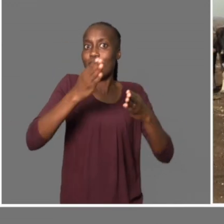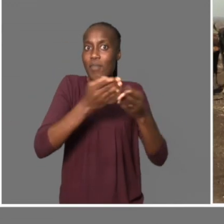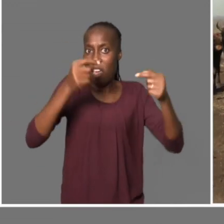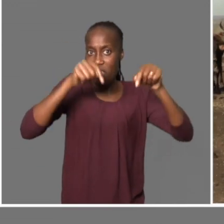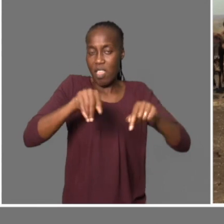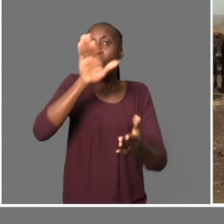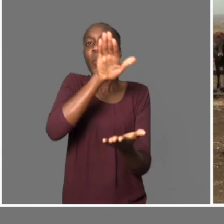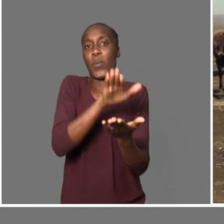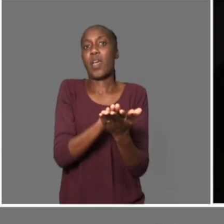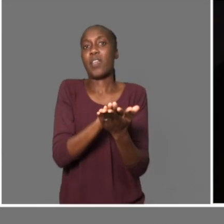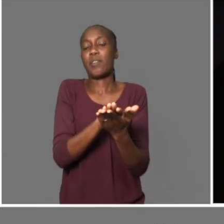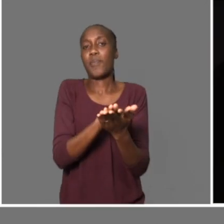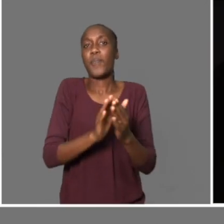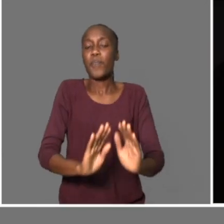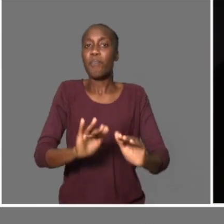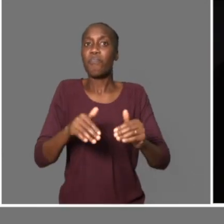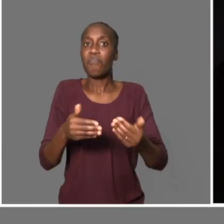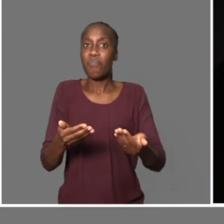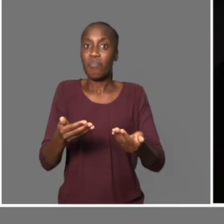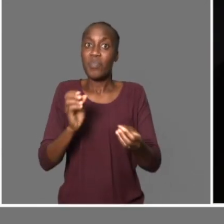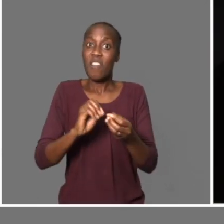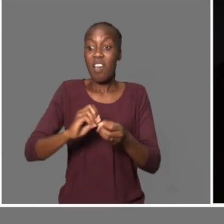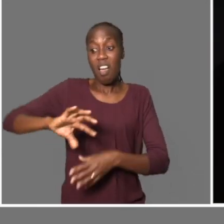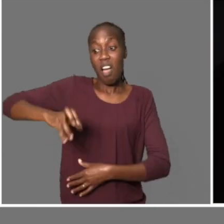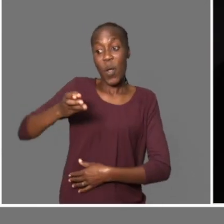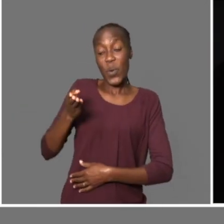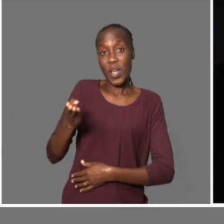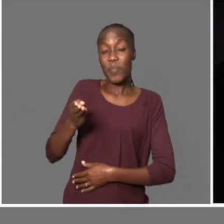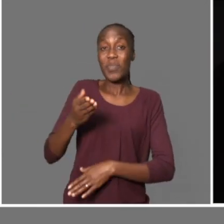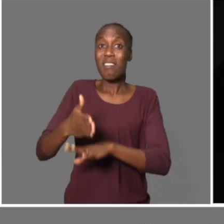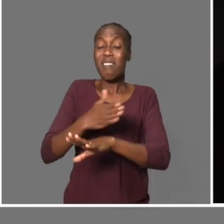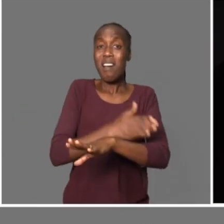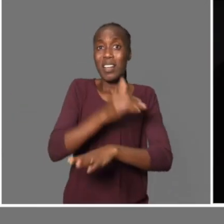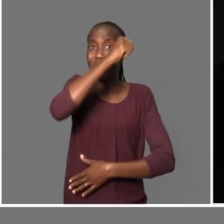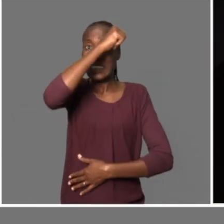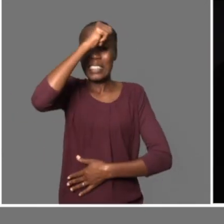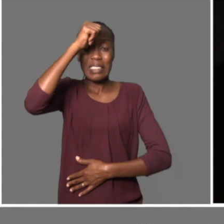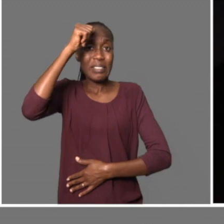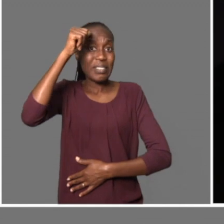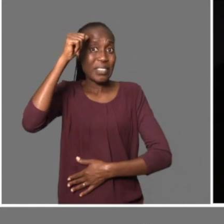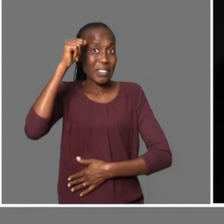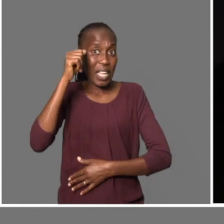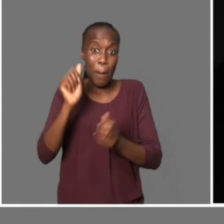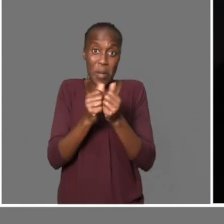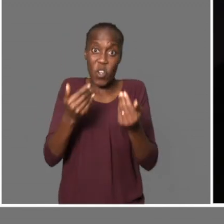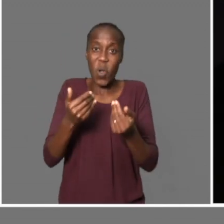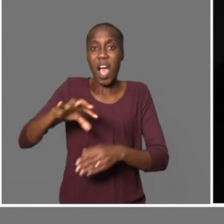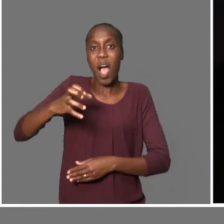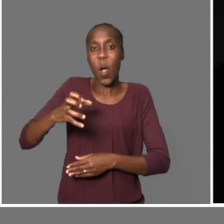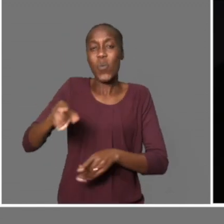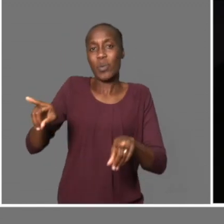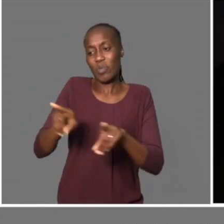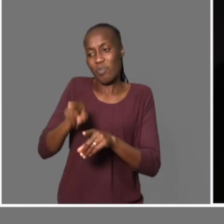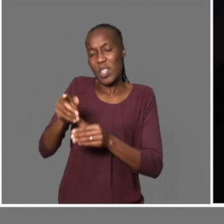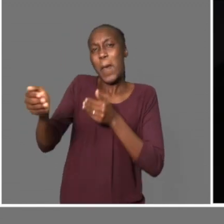próximo ano é que vou começar a construir. Aqui mesmo onde nós estamos. Bem-vindo com a água. Eu tinha dificuldade,